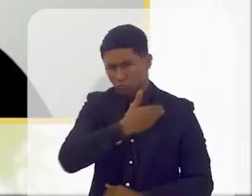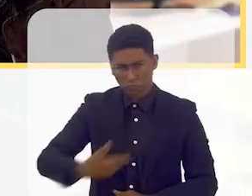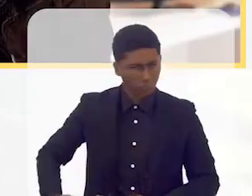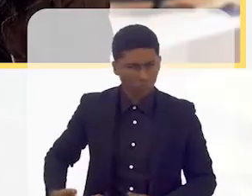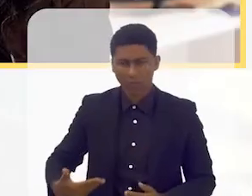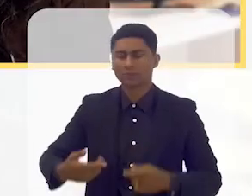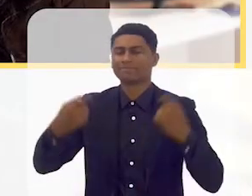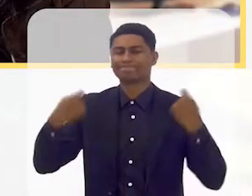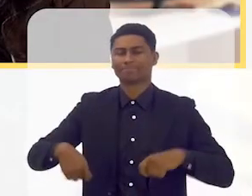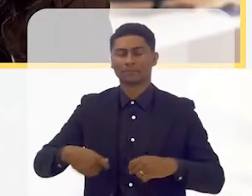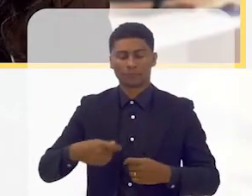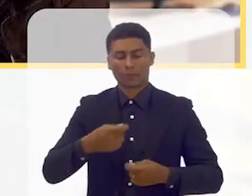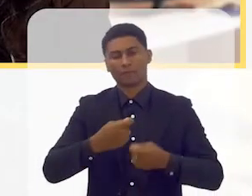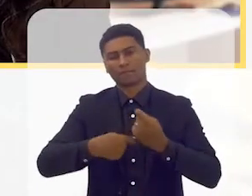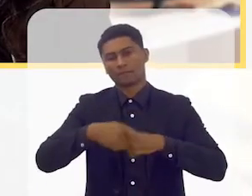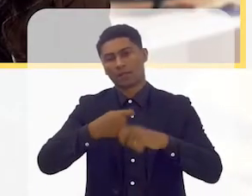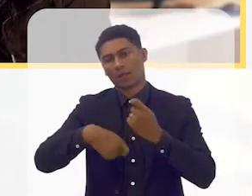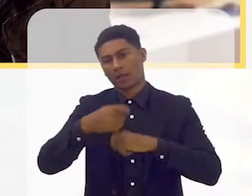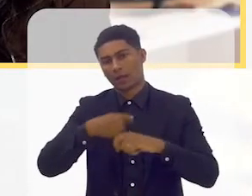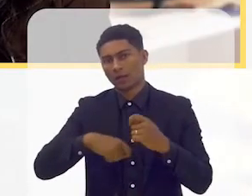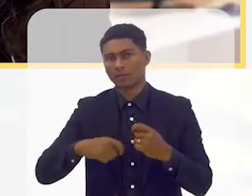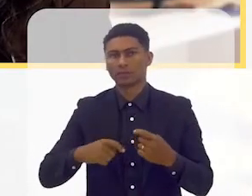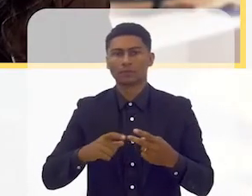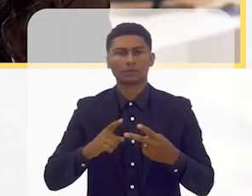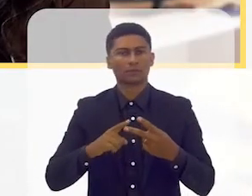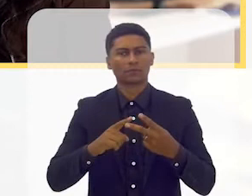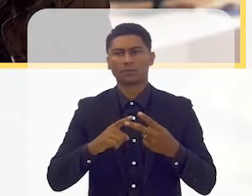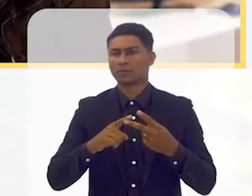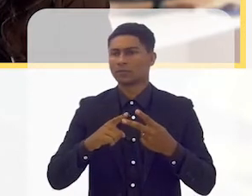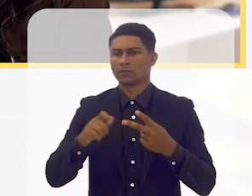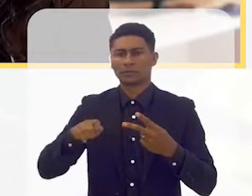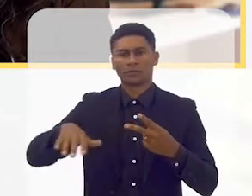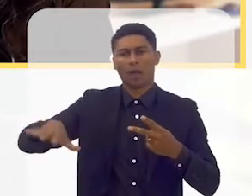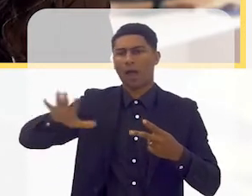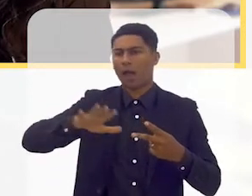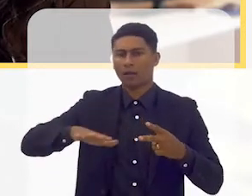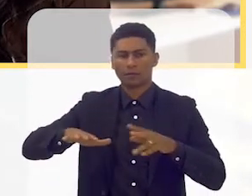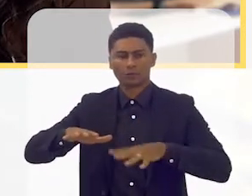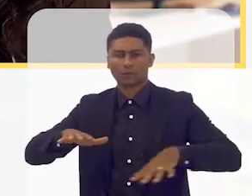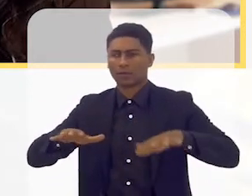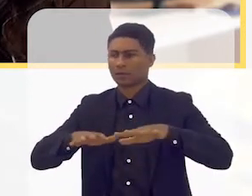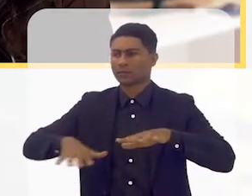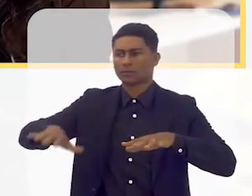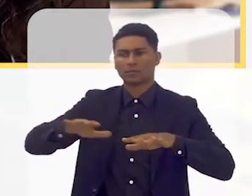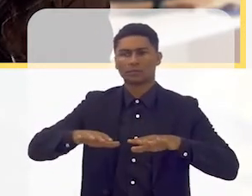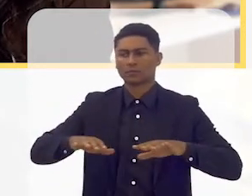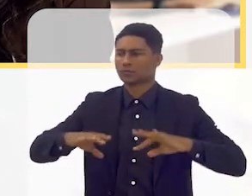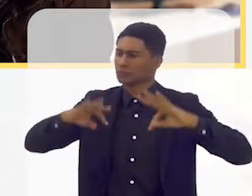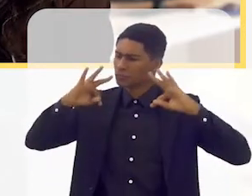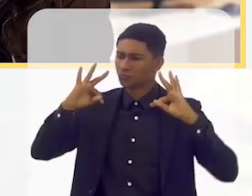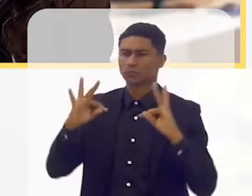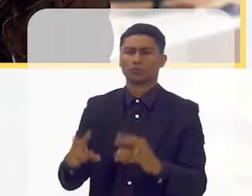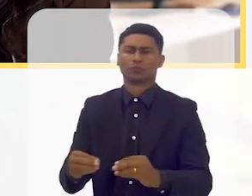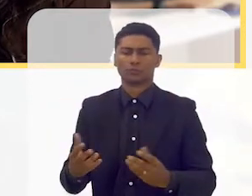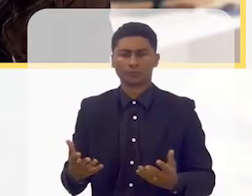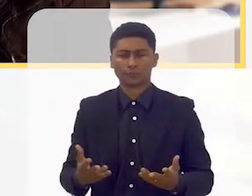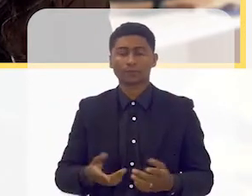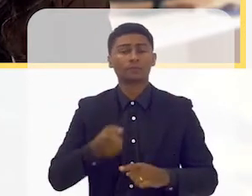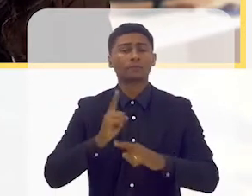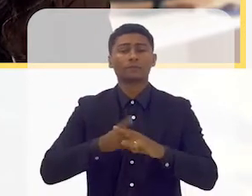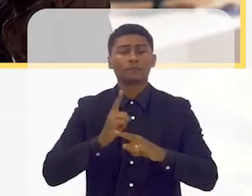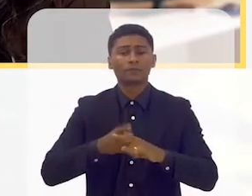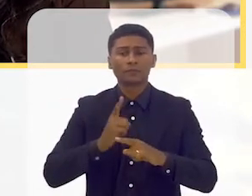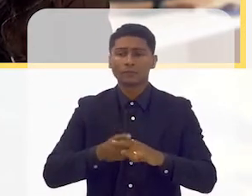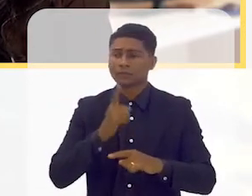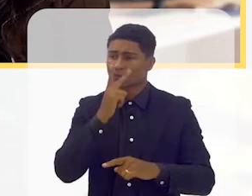Finanças, penso que é assim que também se diz no Brasil. Sim, perfeito. acedemos, a todos os sítios que nós acedemos. Porque a